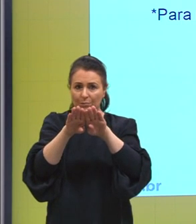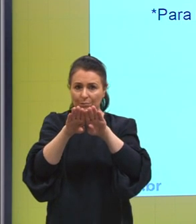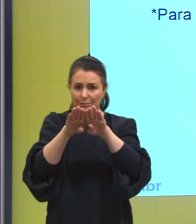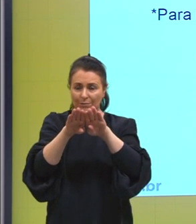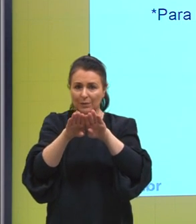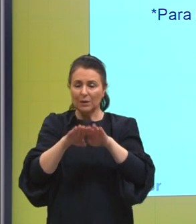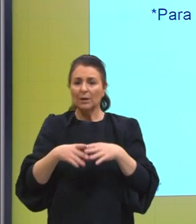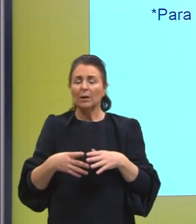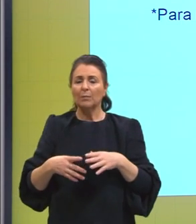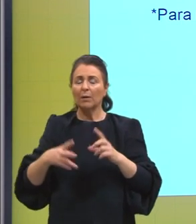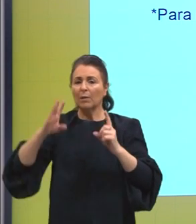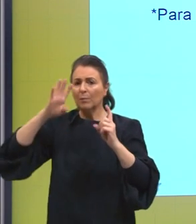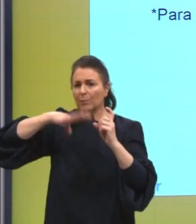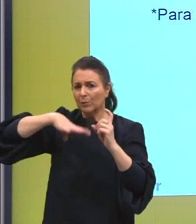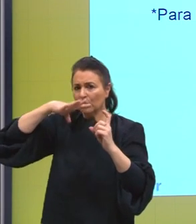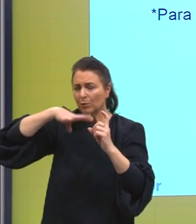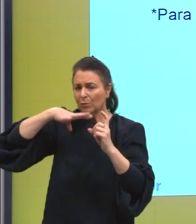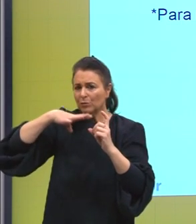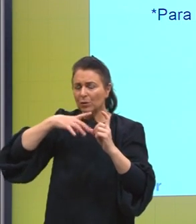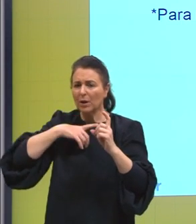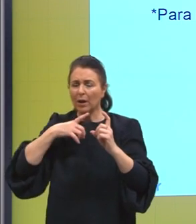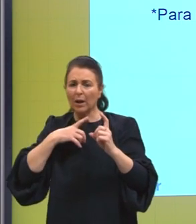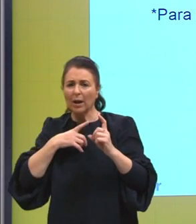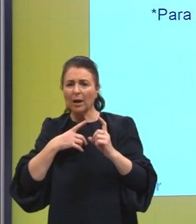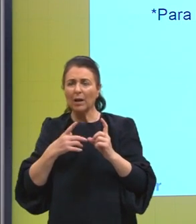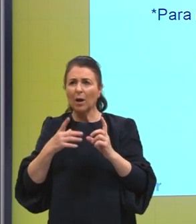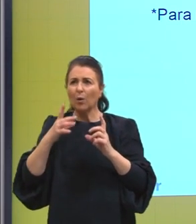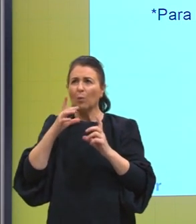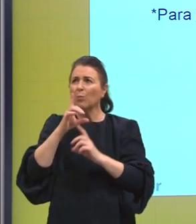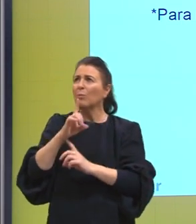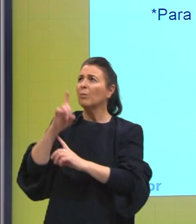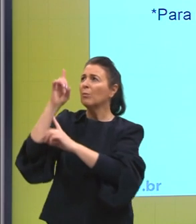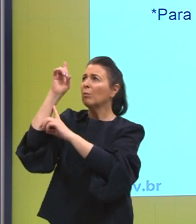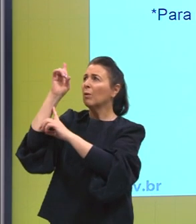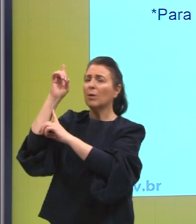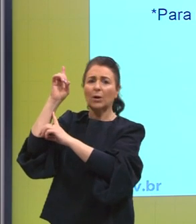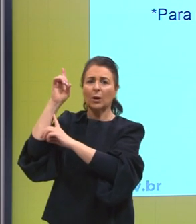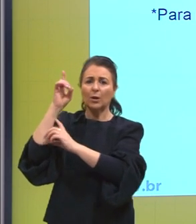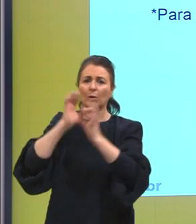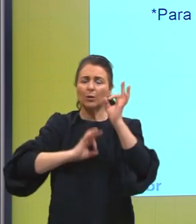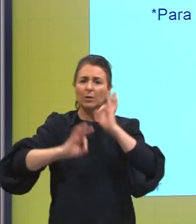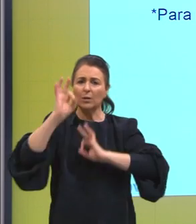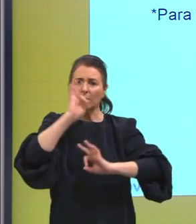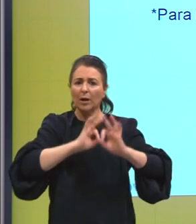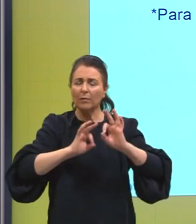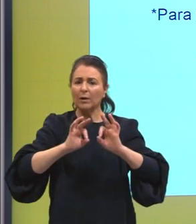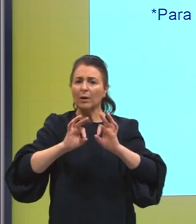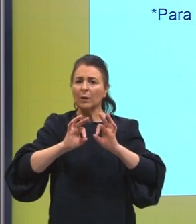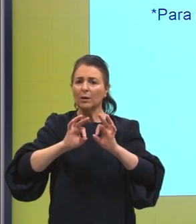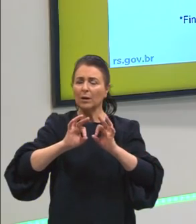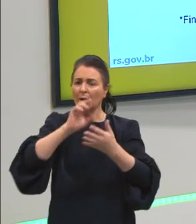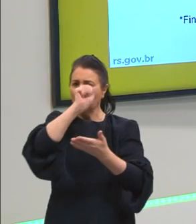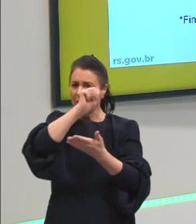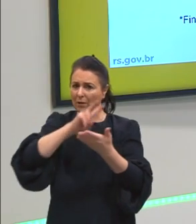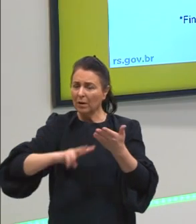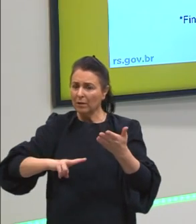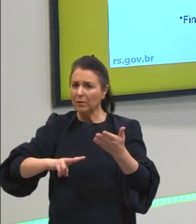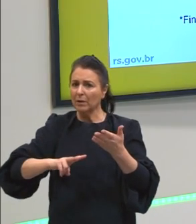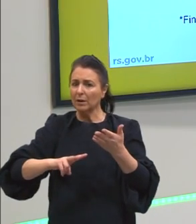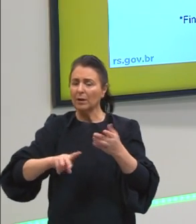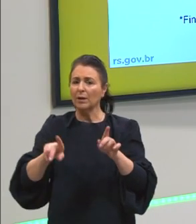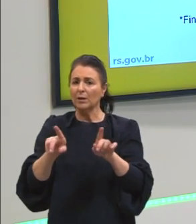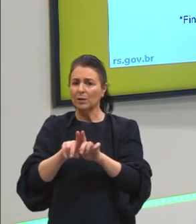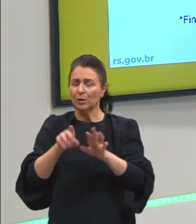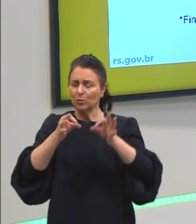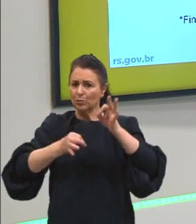Pela mitologia, era uma ordem divina que regulava, punia e julgava. Aqui nós vamos começar a entender por que essa discussão dos